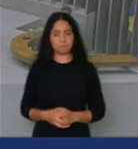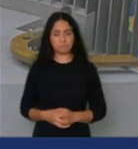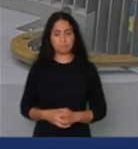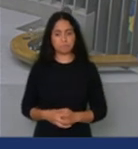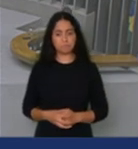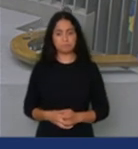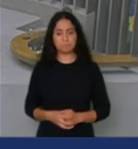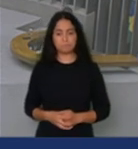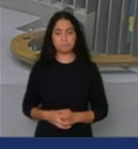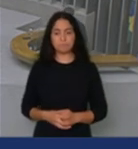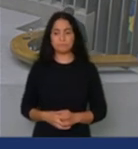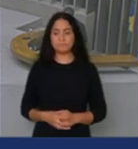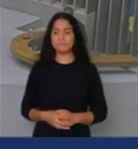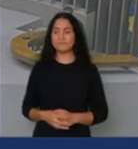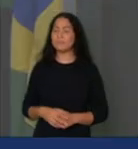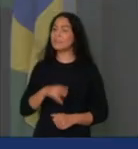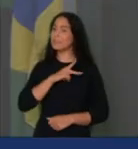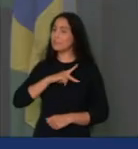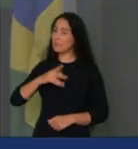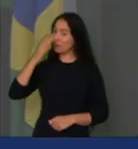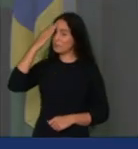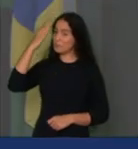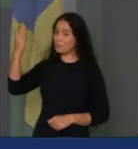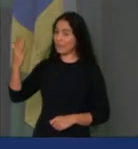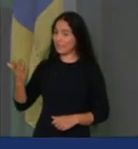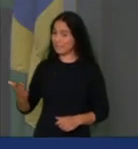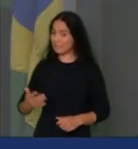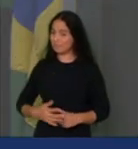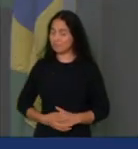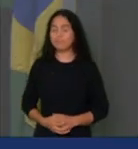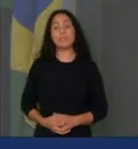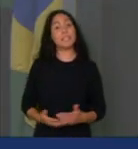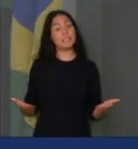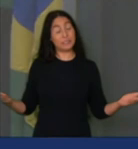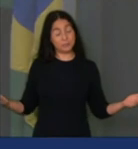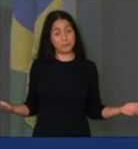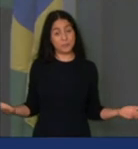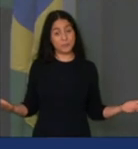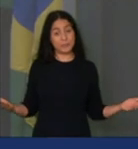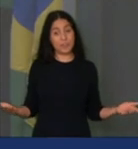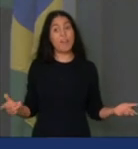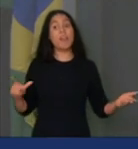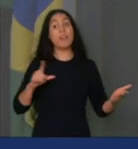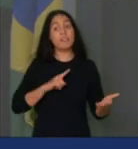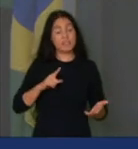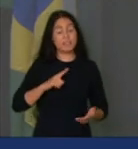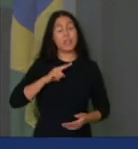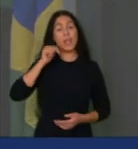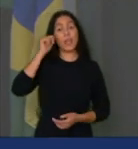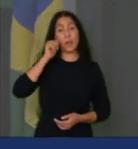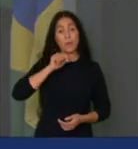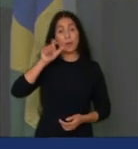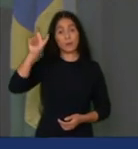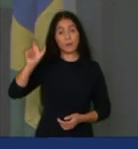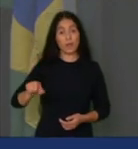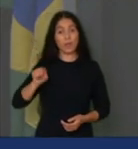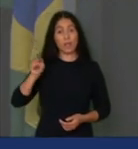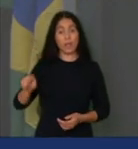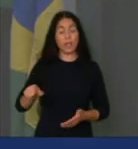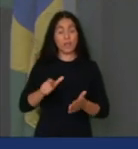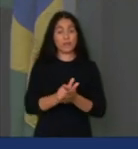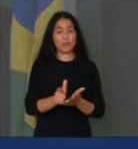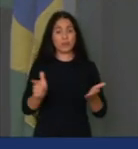Obrigado, senhor presidente. Bom, recentemente, uma jornalista espanhola, durante a prisão